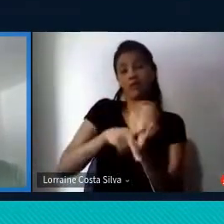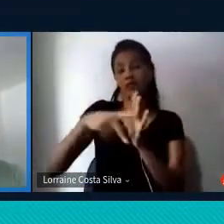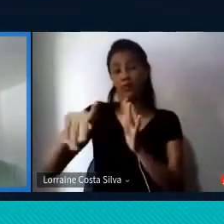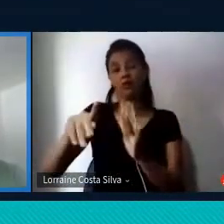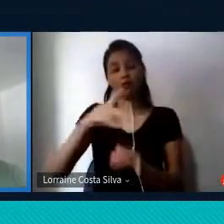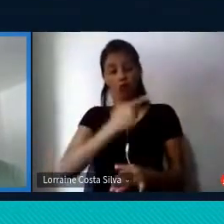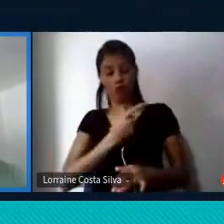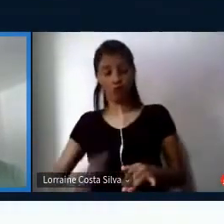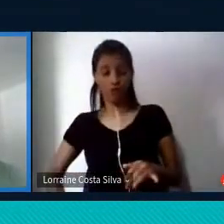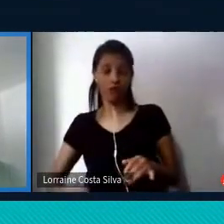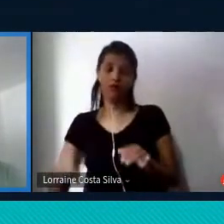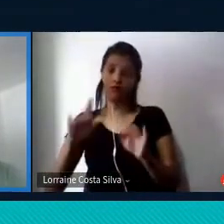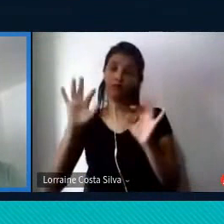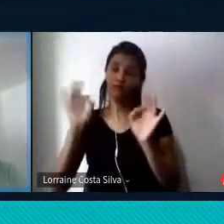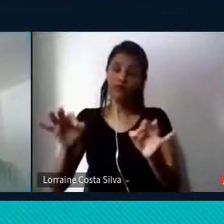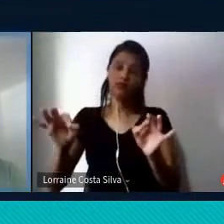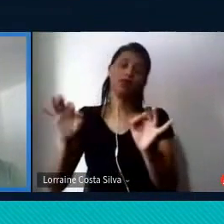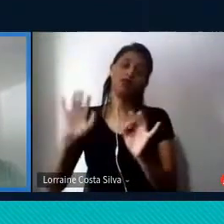Pode passar para o próximo.